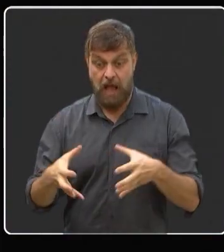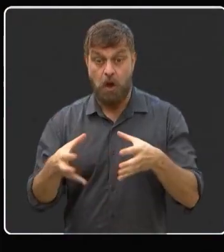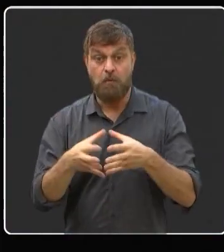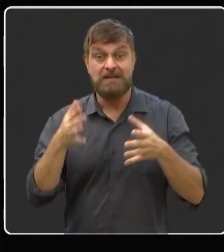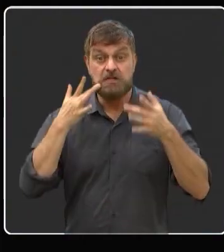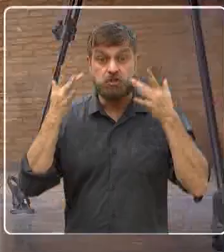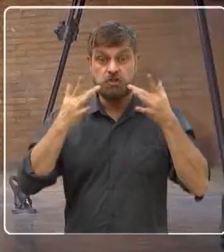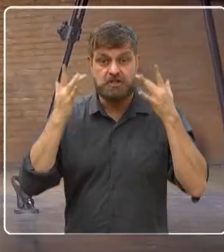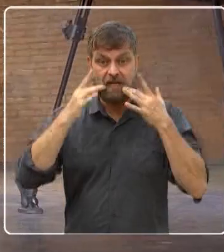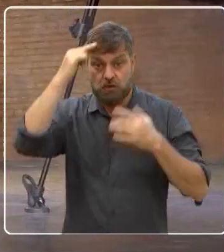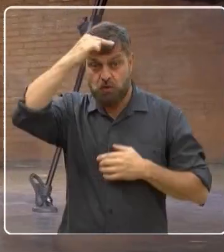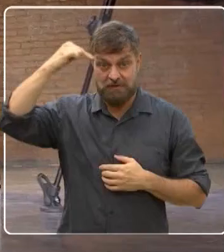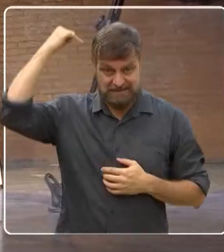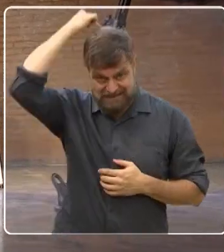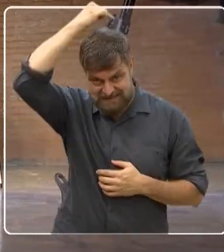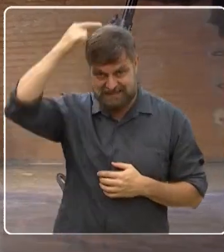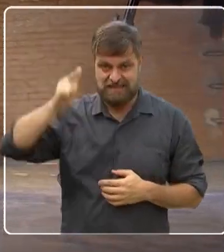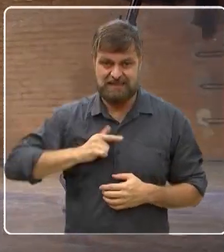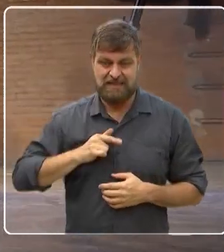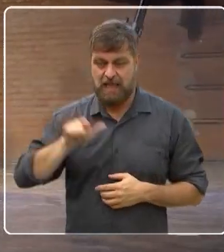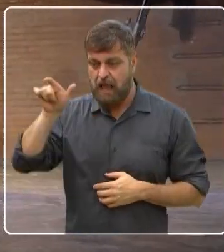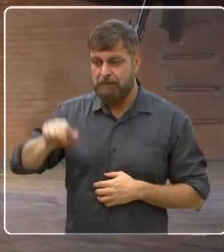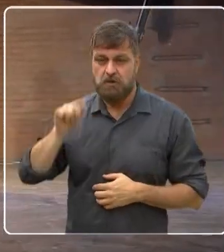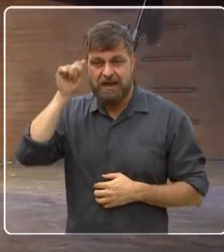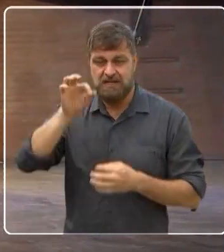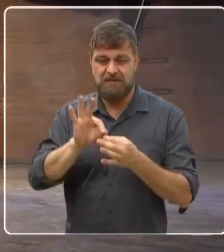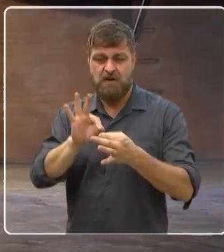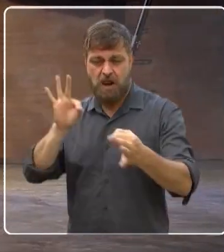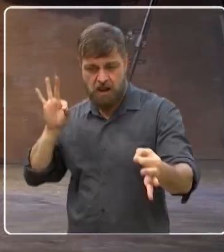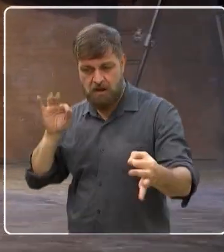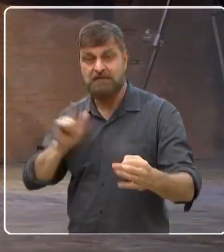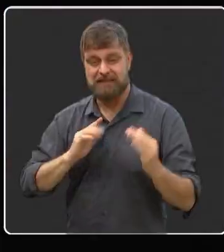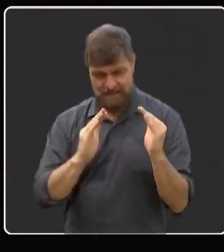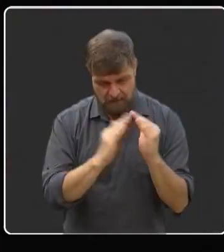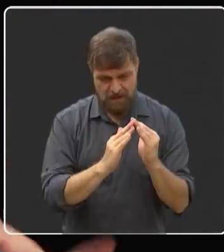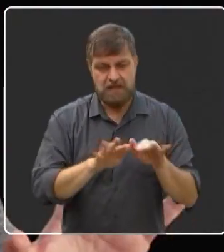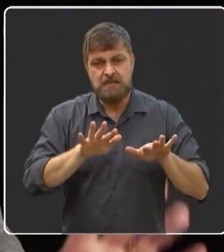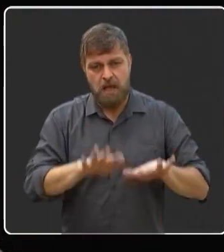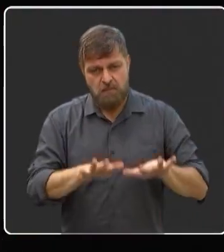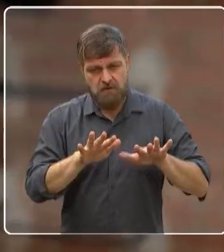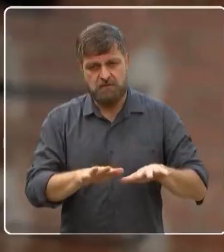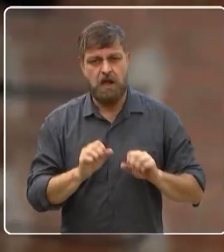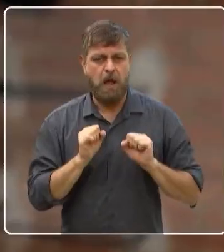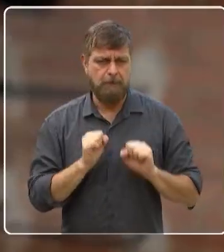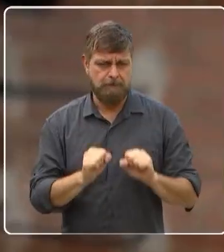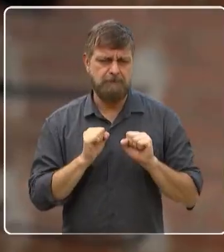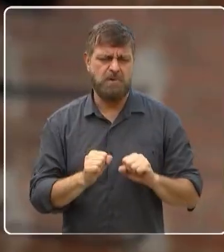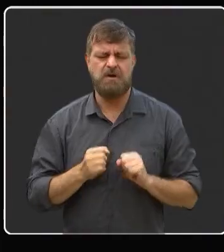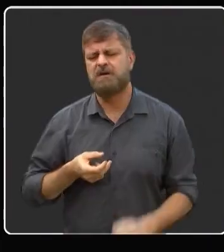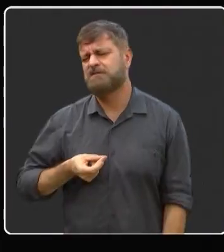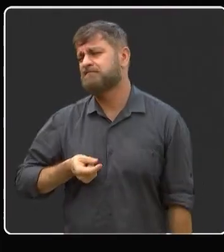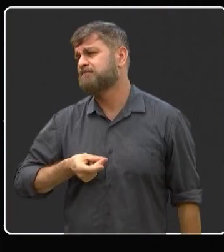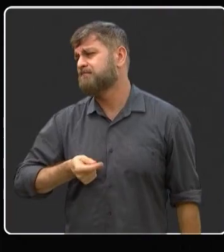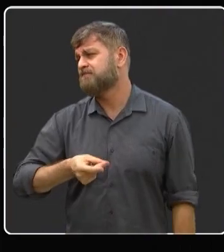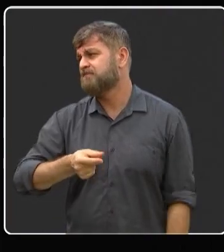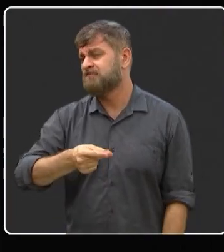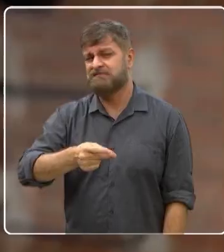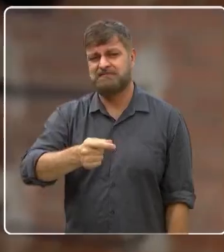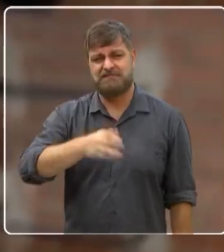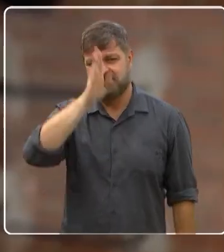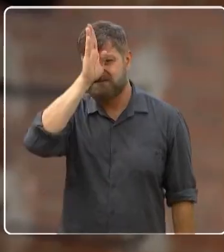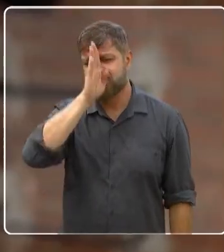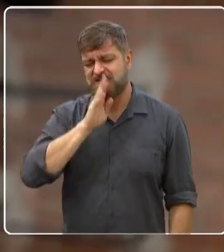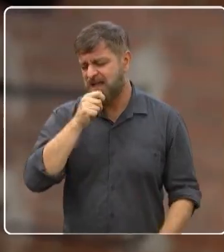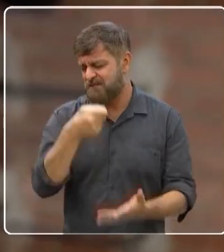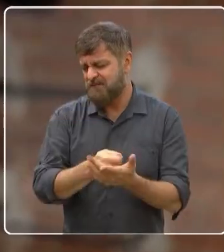disponibiliza pra quem mora longe. Então tá disponível pra quem quiser ficar aí. E pode ficar aí, tranquilo. de paga nada. Não